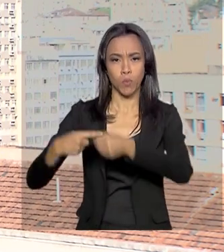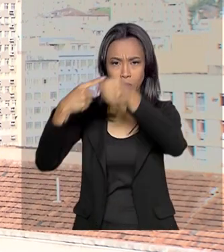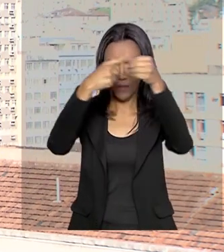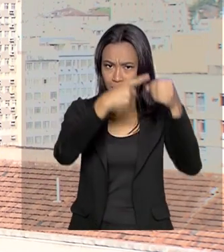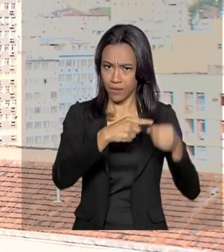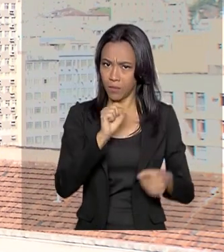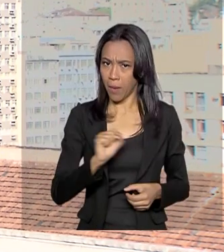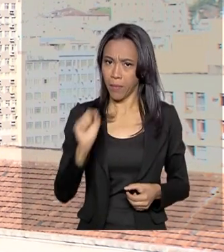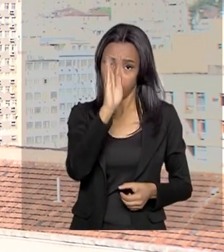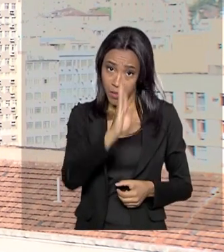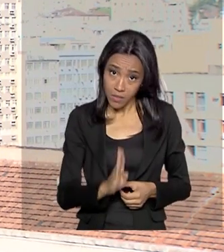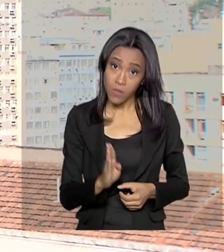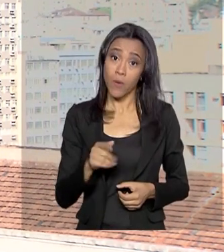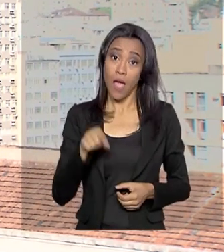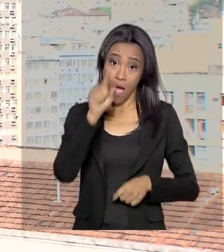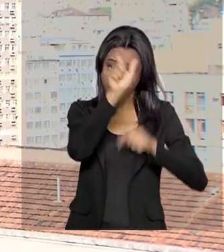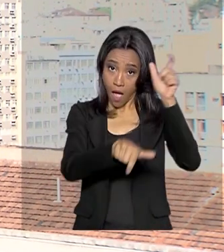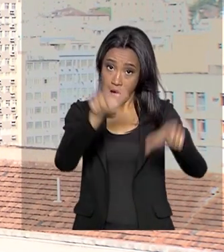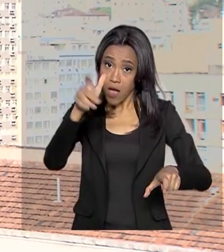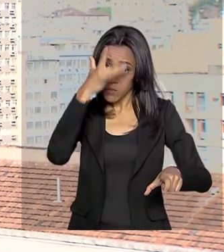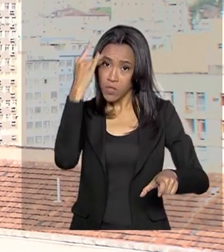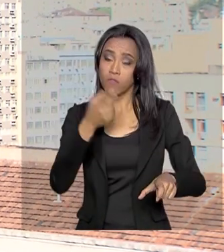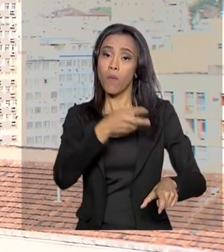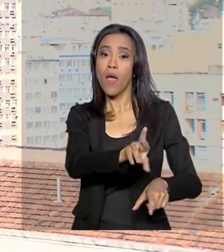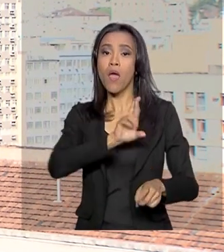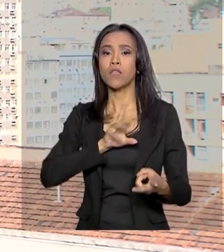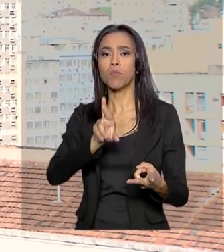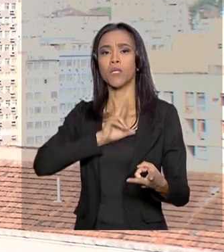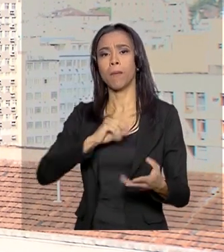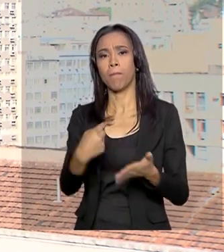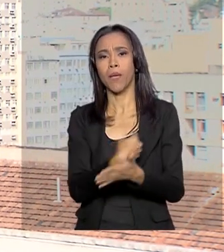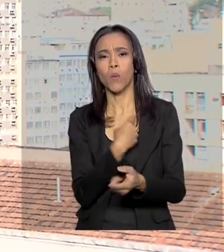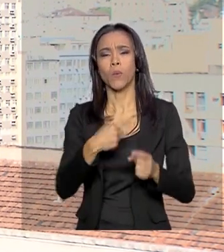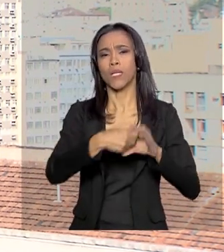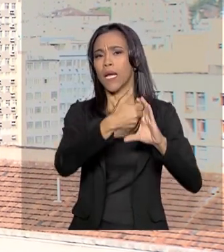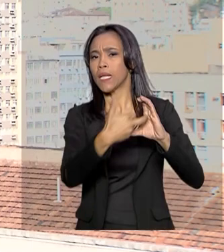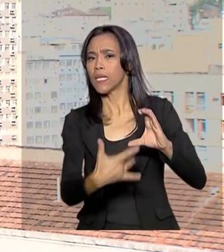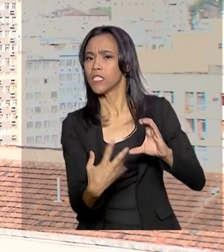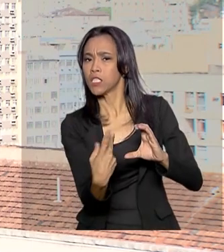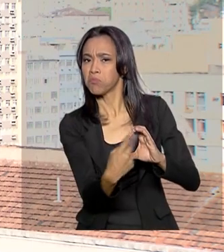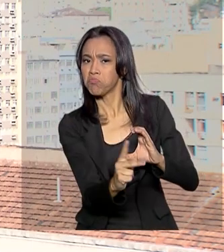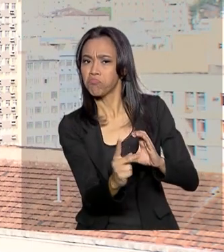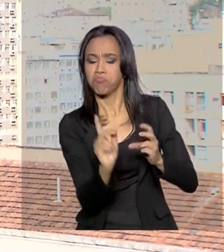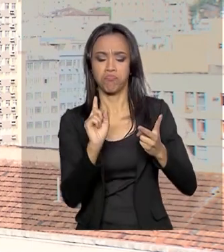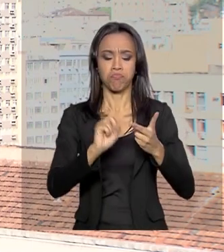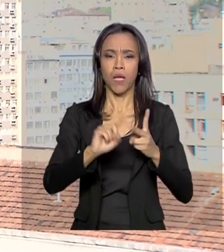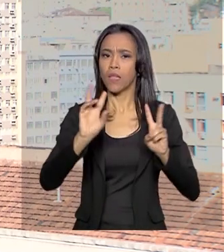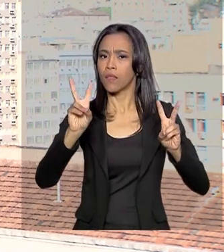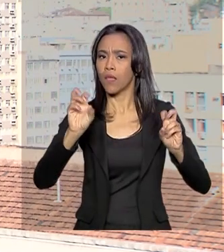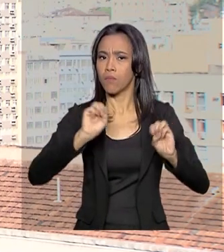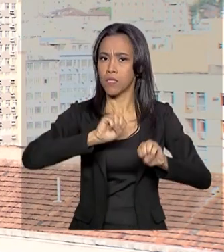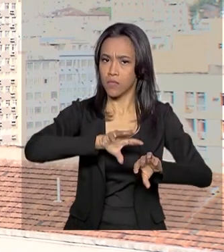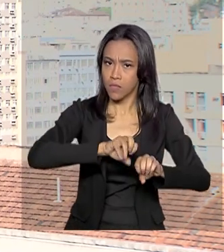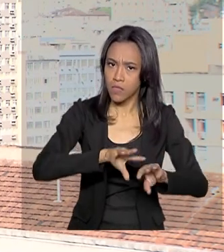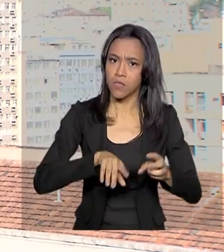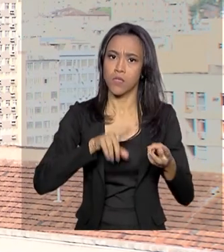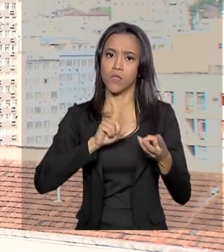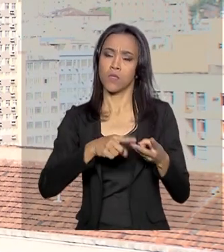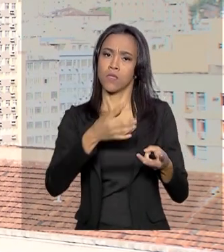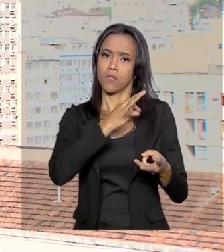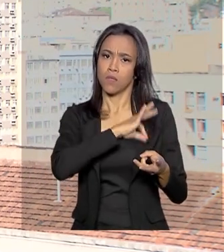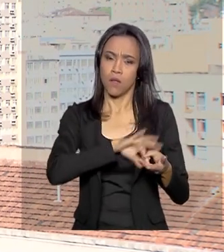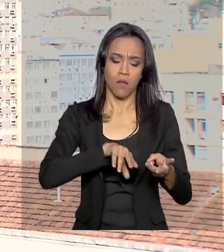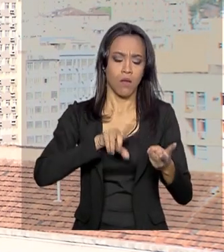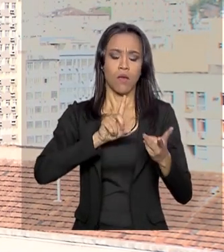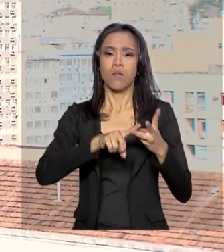Os entrevistados vão responder a perguntas sobre as características do domicílio, questões sobre educação e rendimento, além